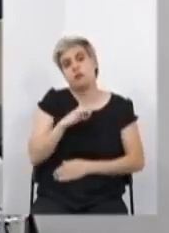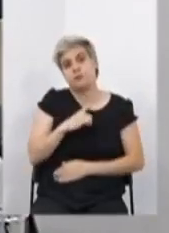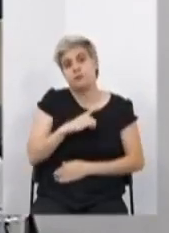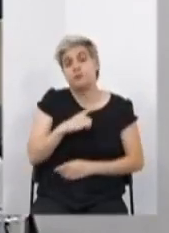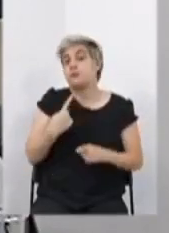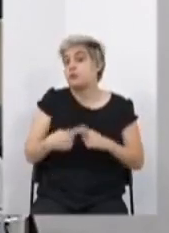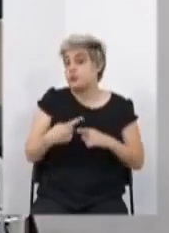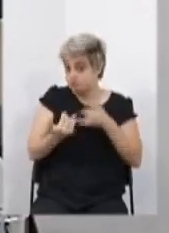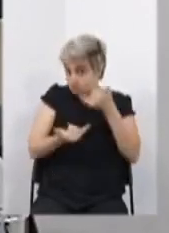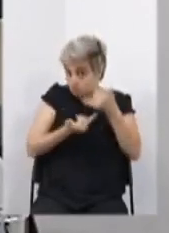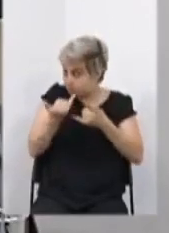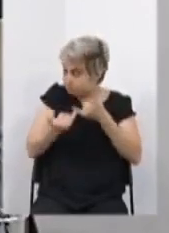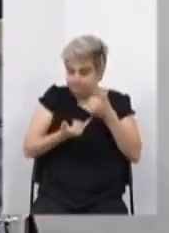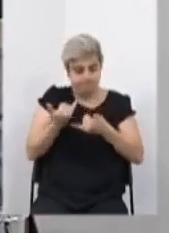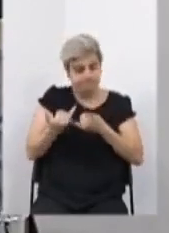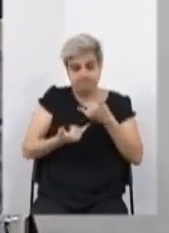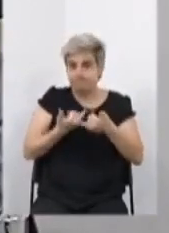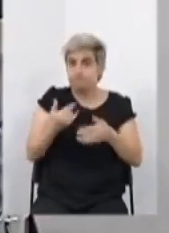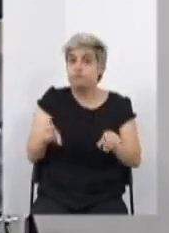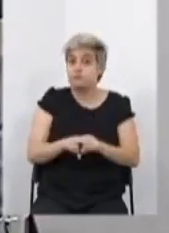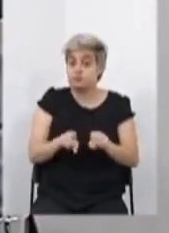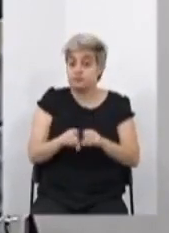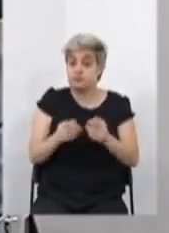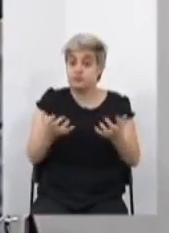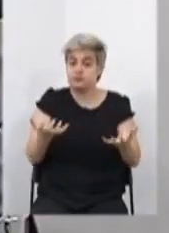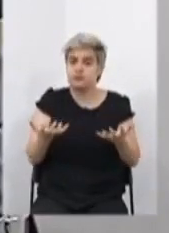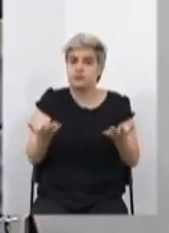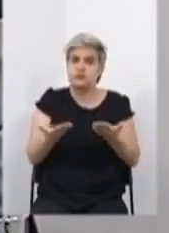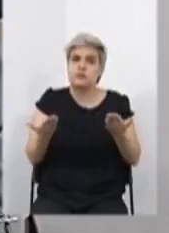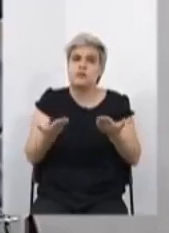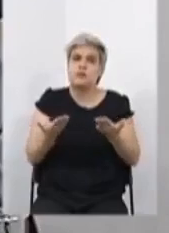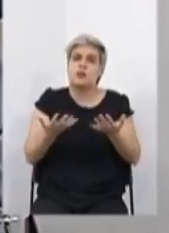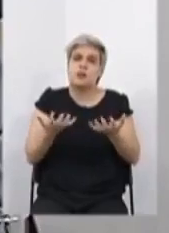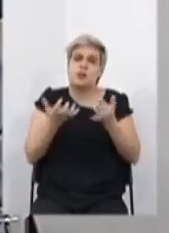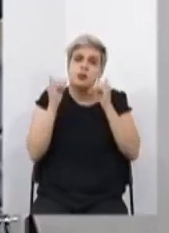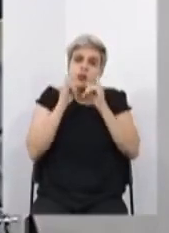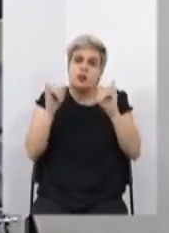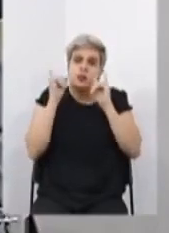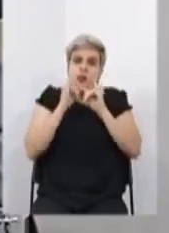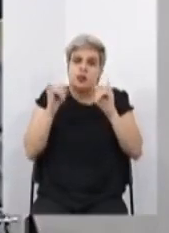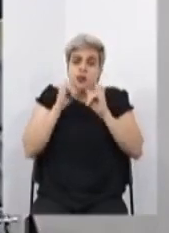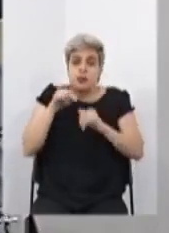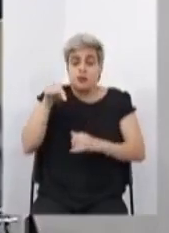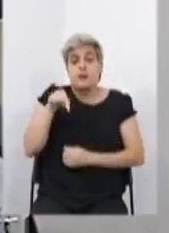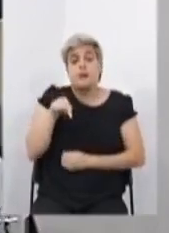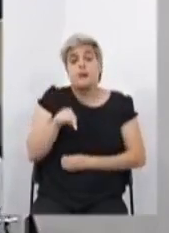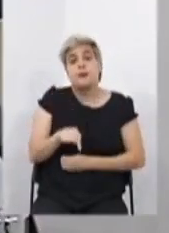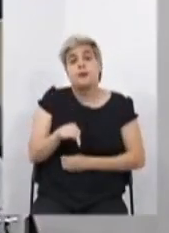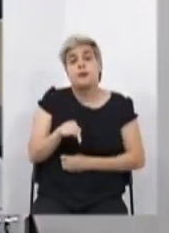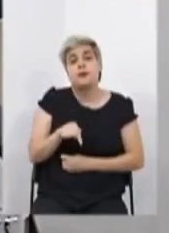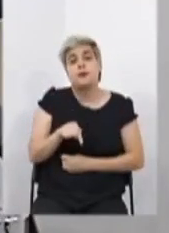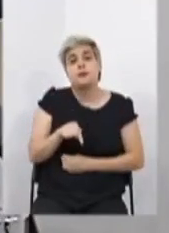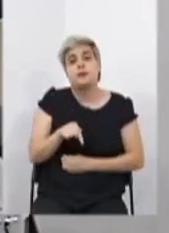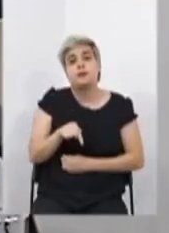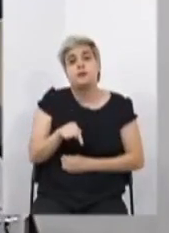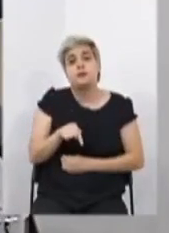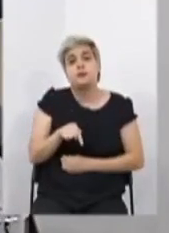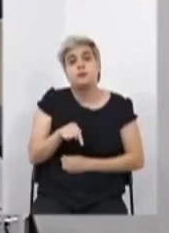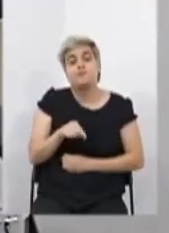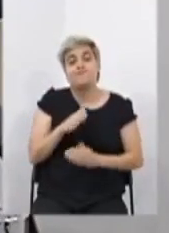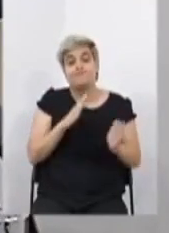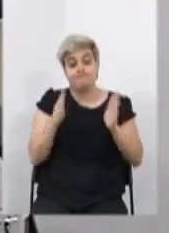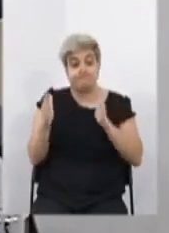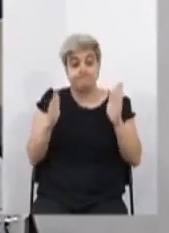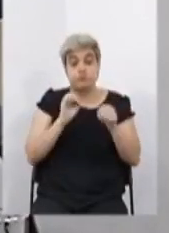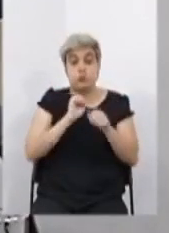brincadeira. E também externando agora uma coisa que eu não tinha dito aqui na Assembleia, caros deputados, durante o Covid,